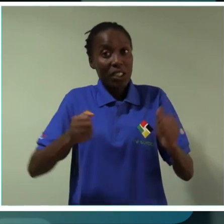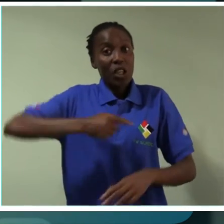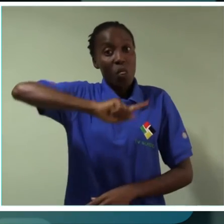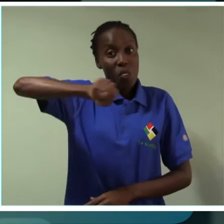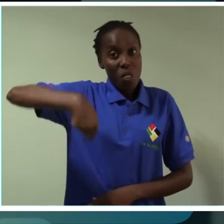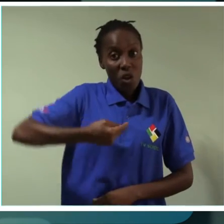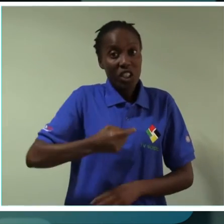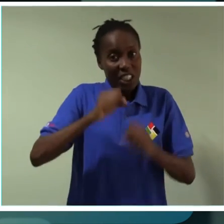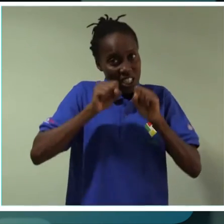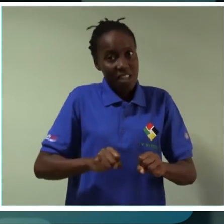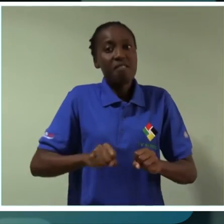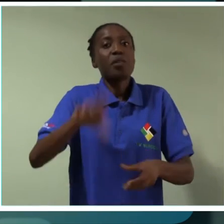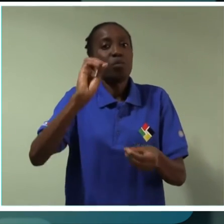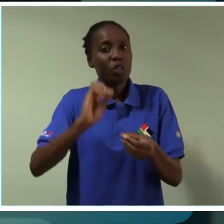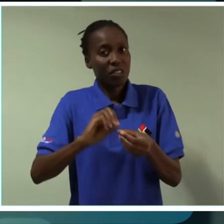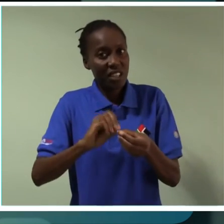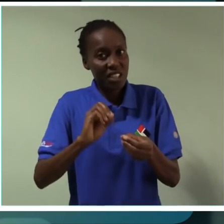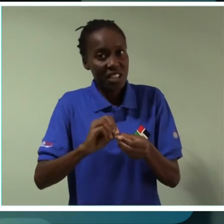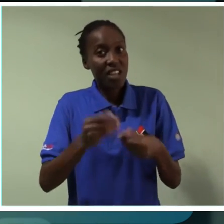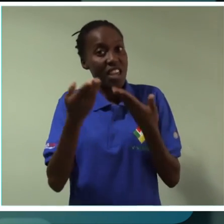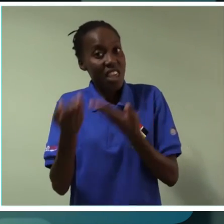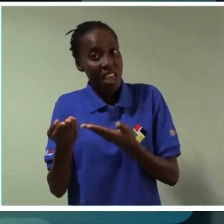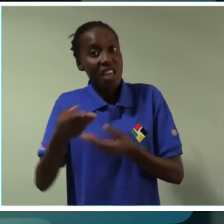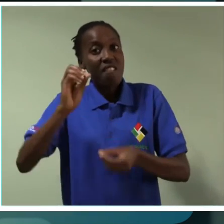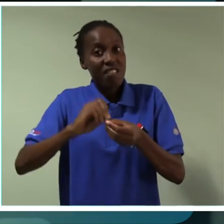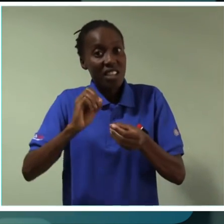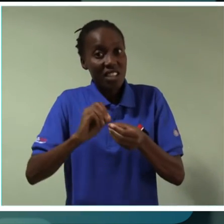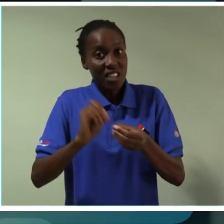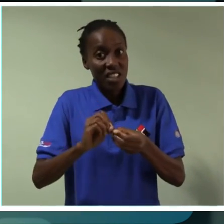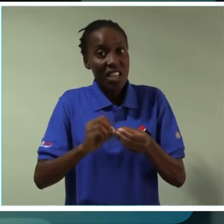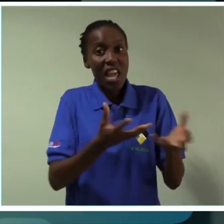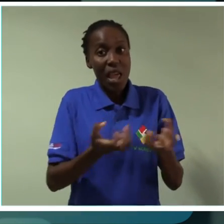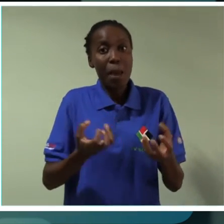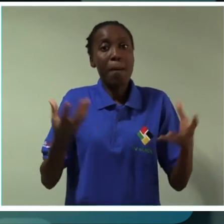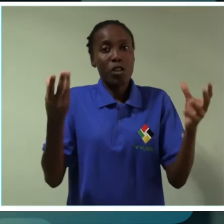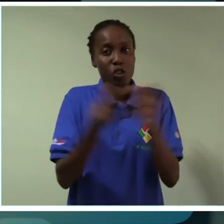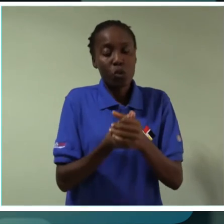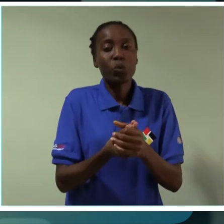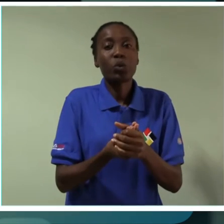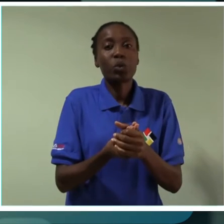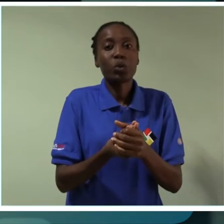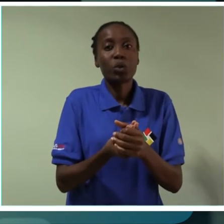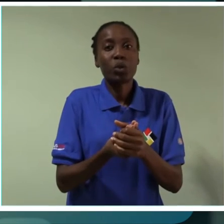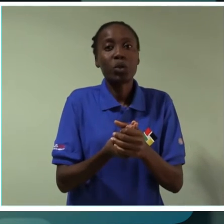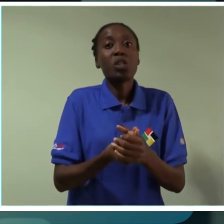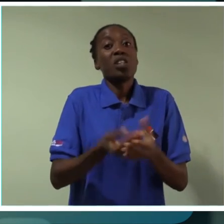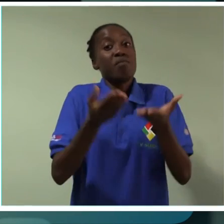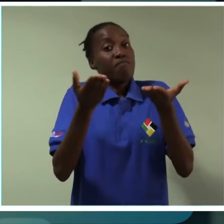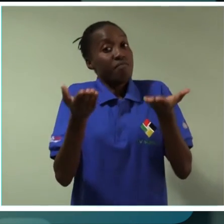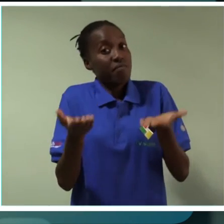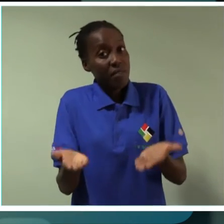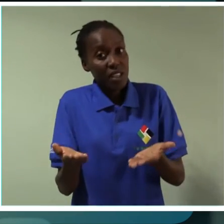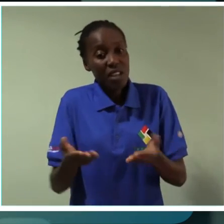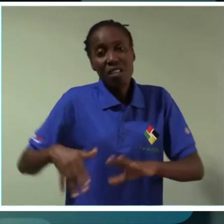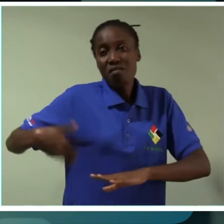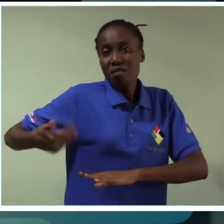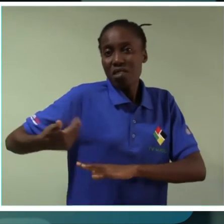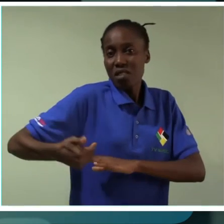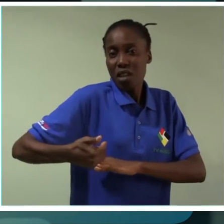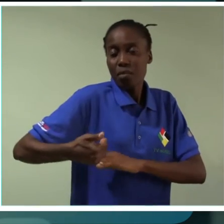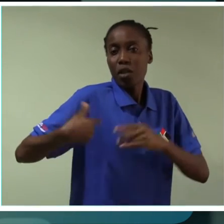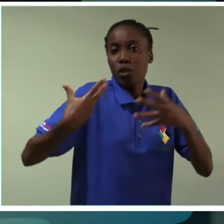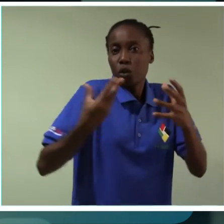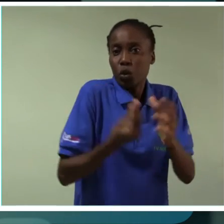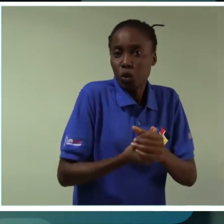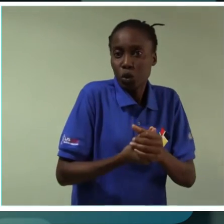que temos que construir e esta construção se faz com consenso e é por isso que constantemente